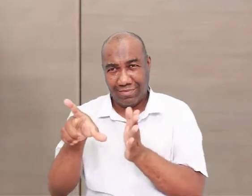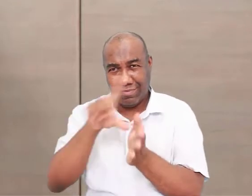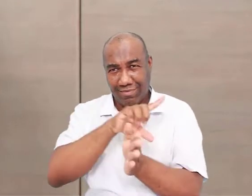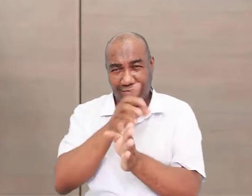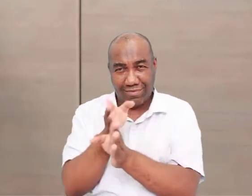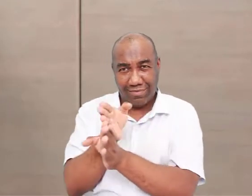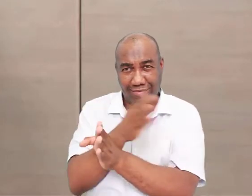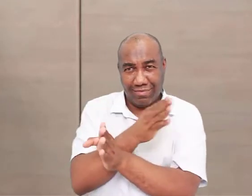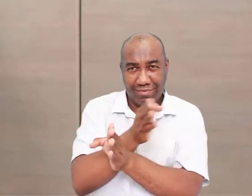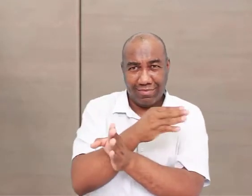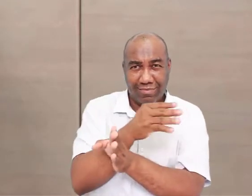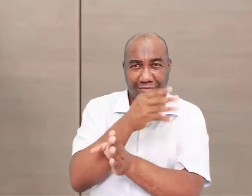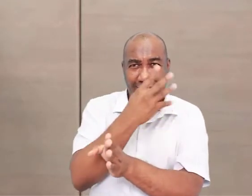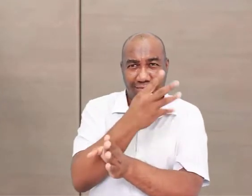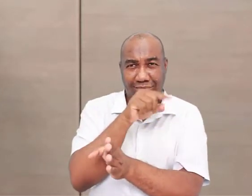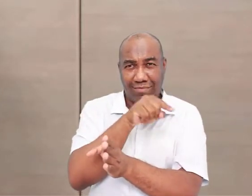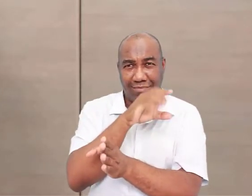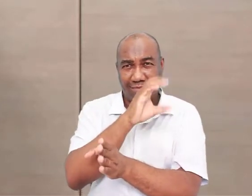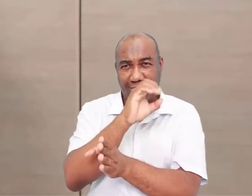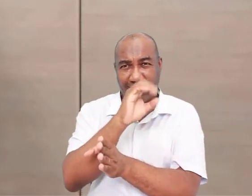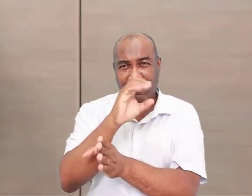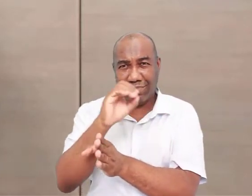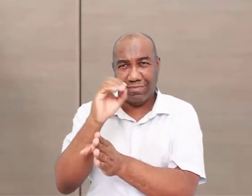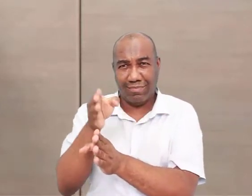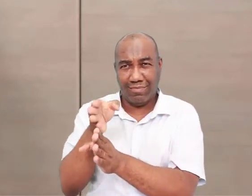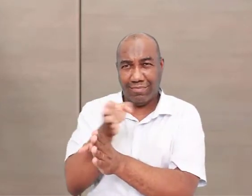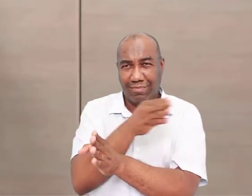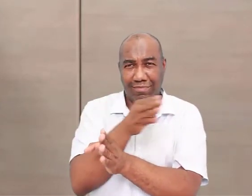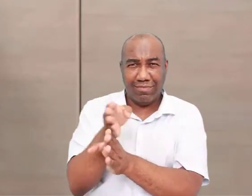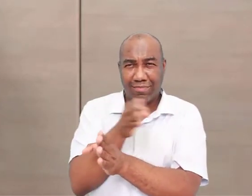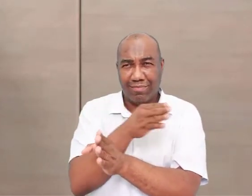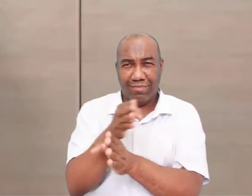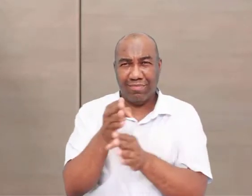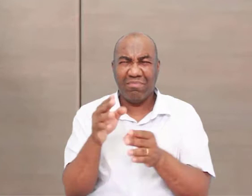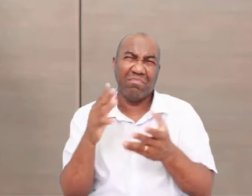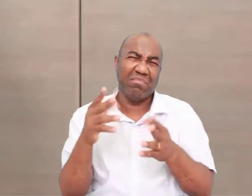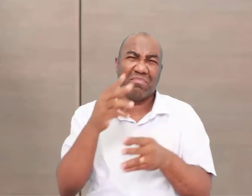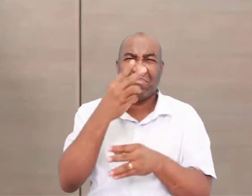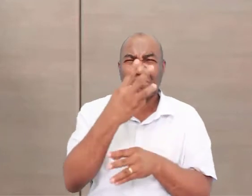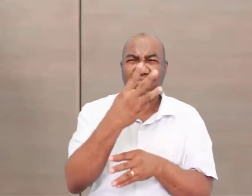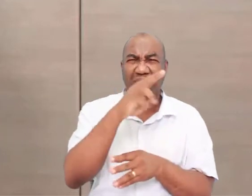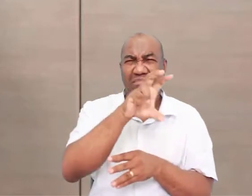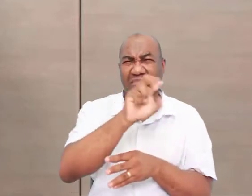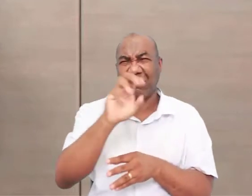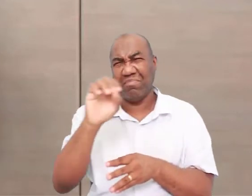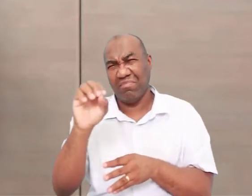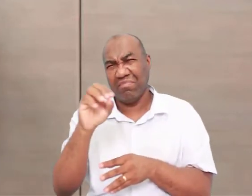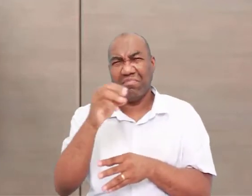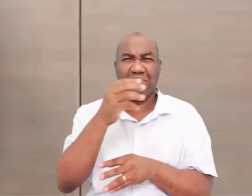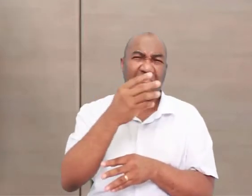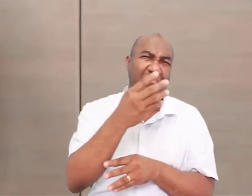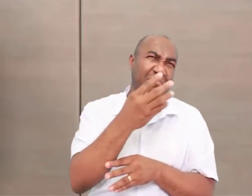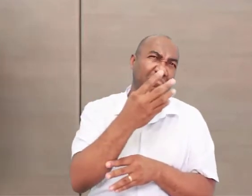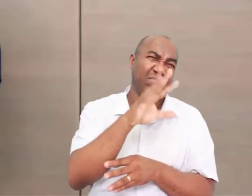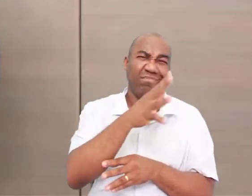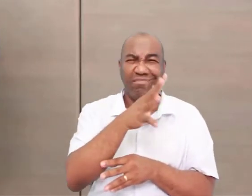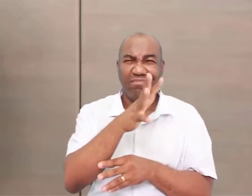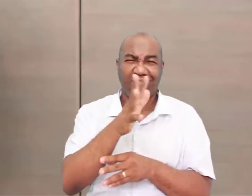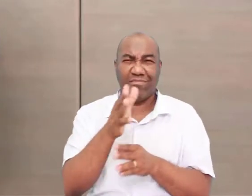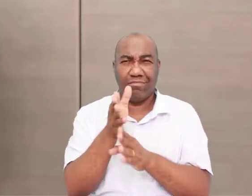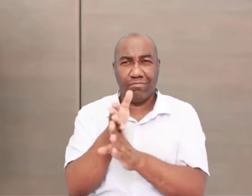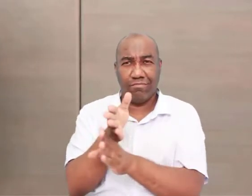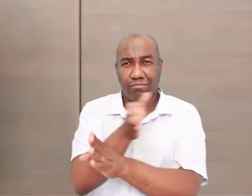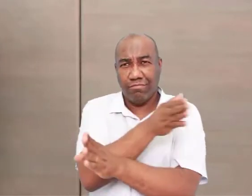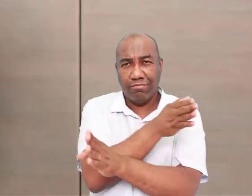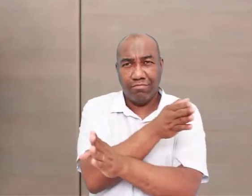livro que você vai ver lá, 3.500, 4.000, 4.500, porque ninguém sabe a hora, o minuto, segundo, que o cara começou a escrever, né? Mas é um período aproximado. Então,